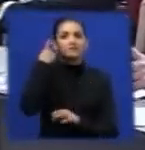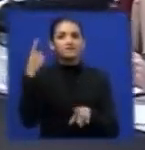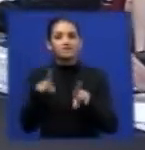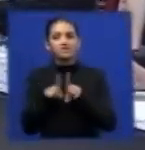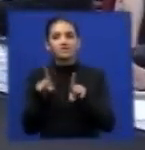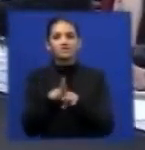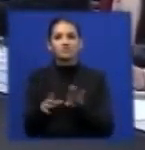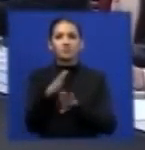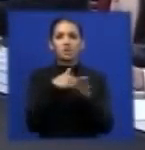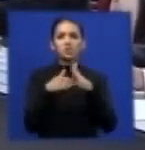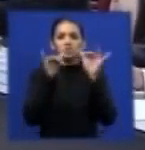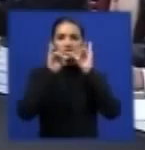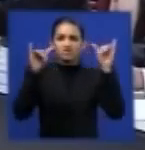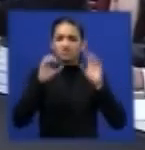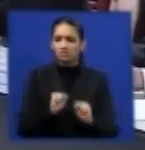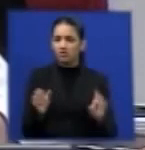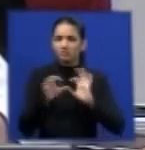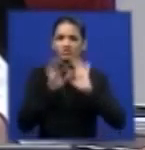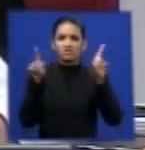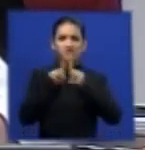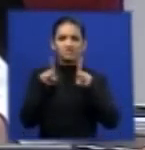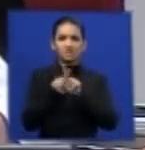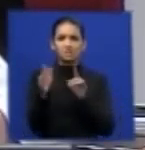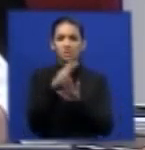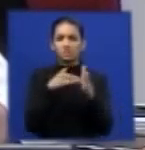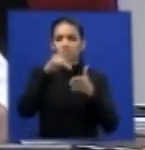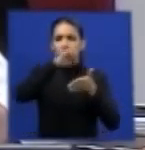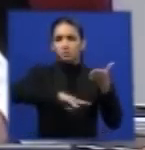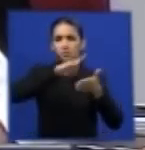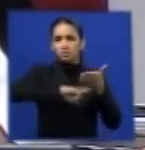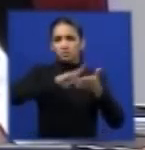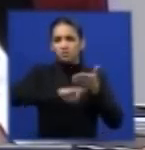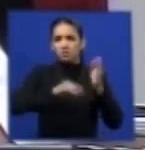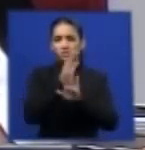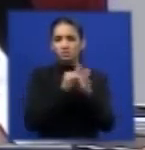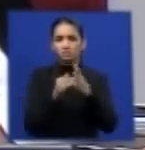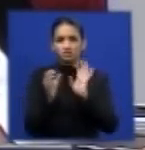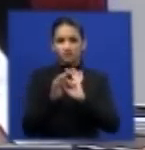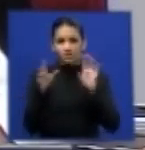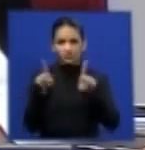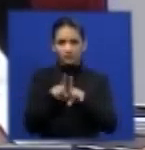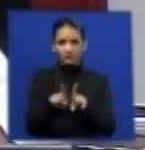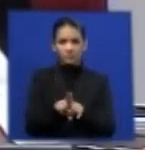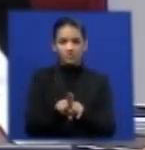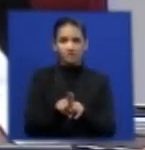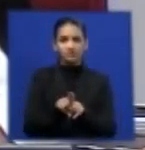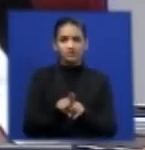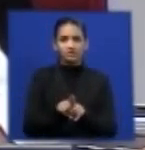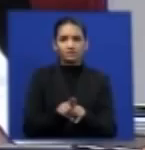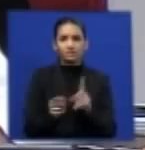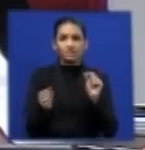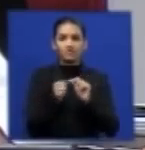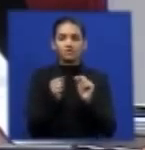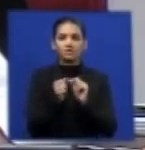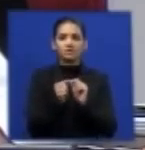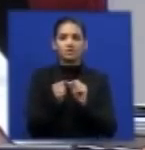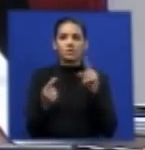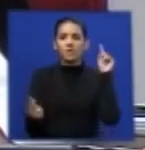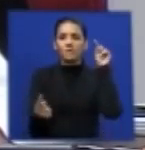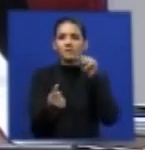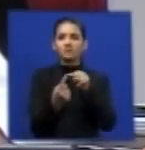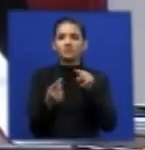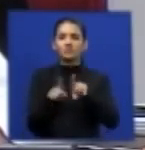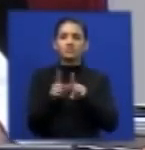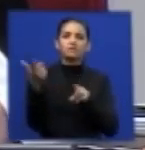Supremo todas as informações todas as petições estamos portanto caminhando no sentido de virtualizar também